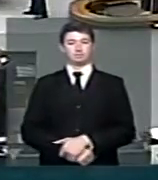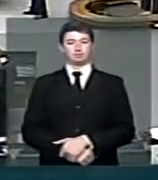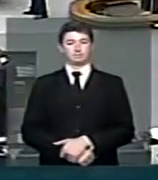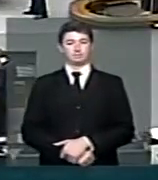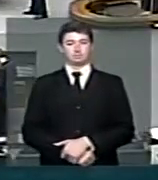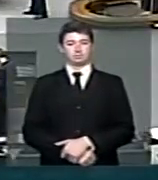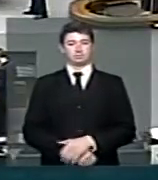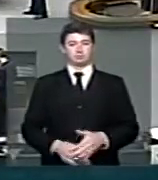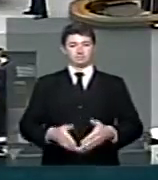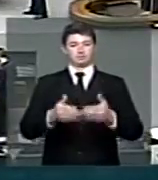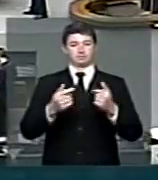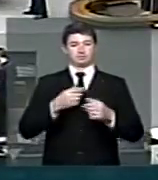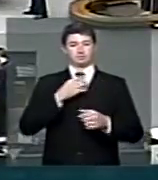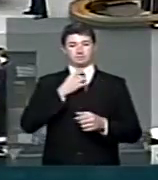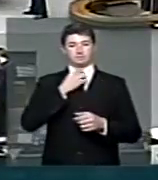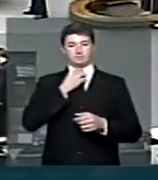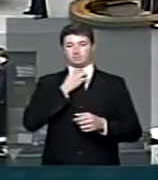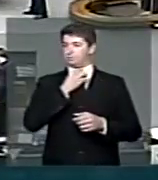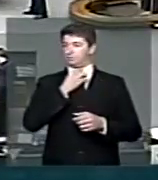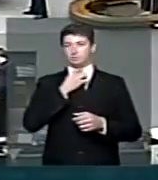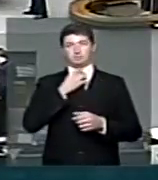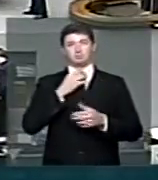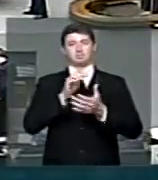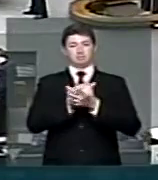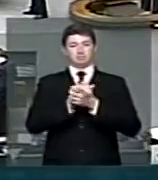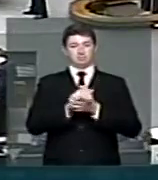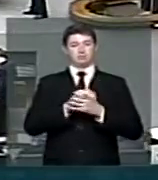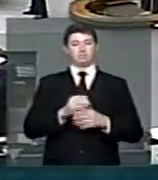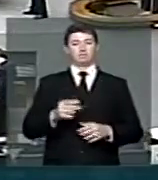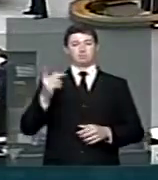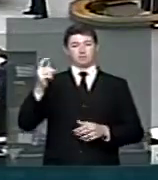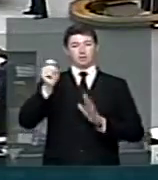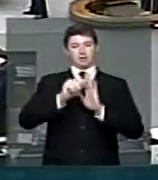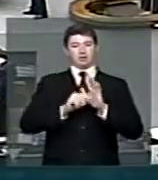Solicito encaminhar o texto à mesa e parabenizo o relator pelo belo trabalho.